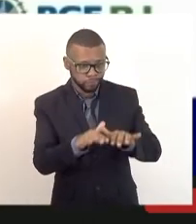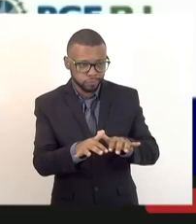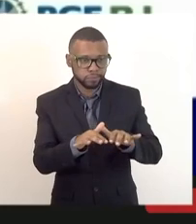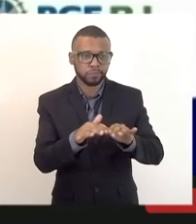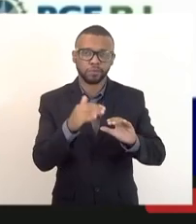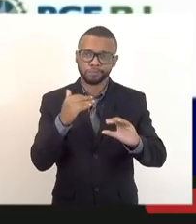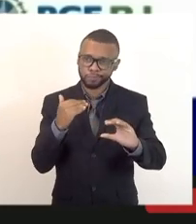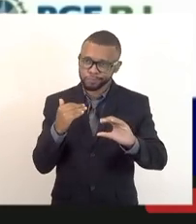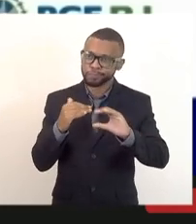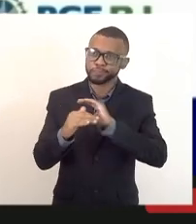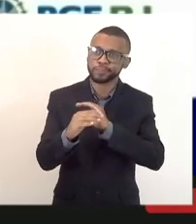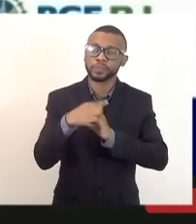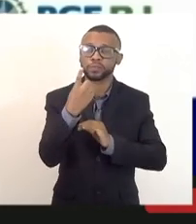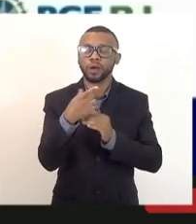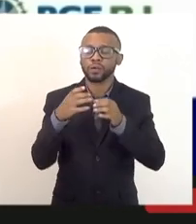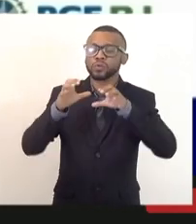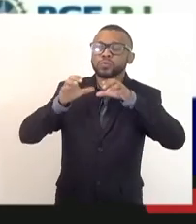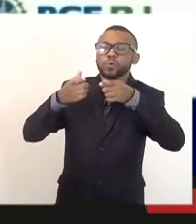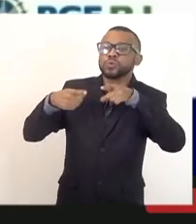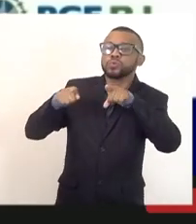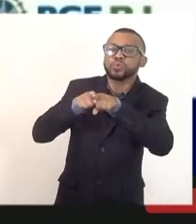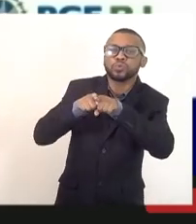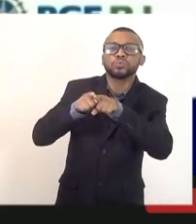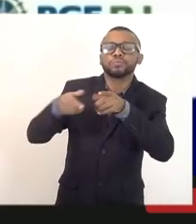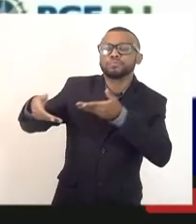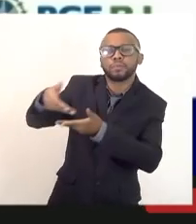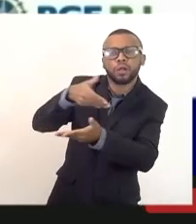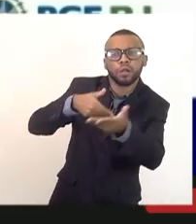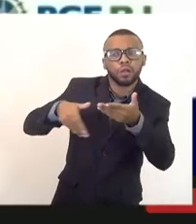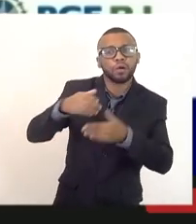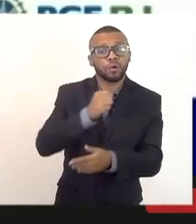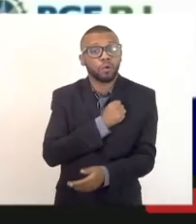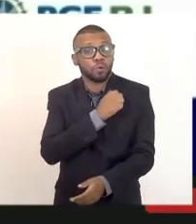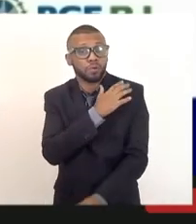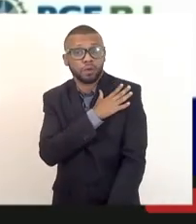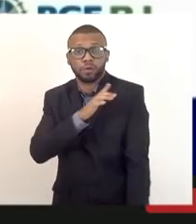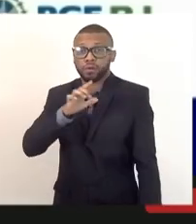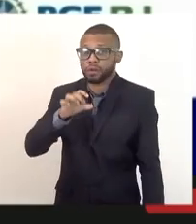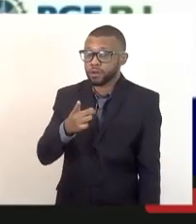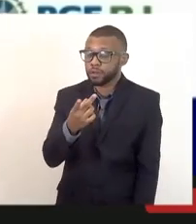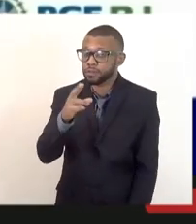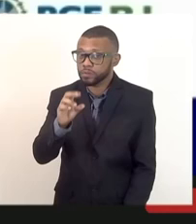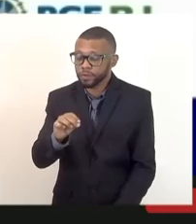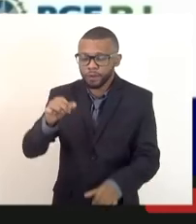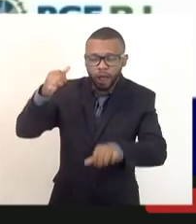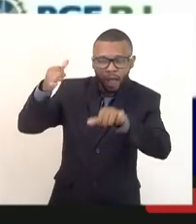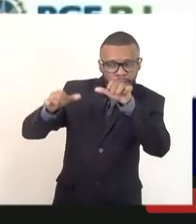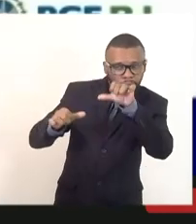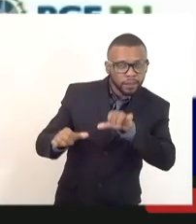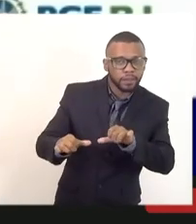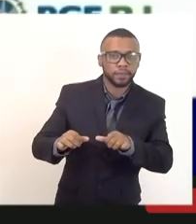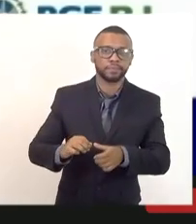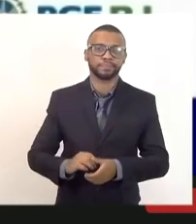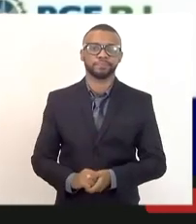e a gente vai analisar em conjunto também com o coronel Leandro, em conjunto com o Corpo de Bombeiros.